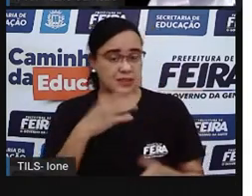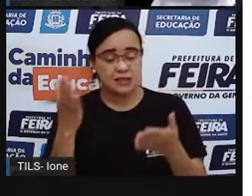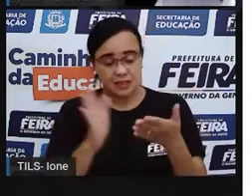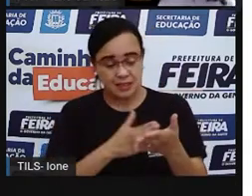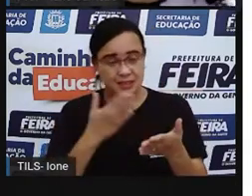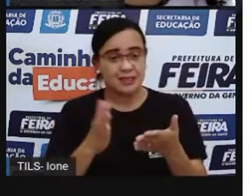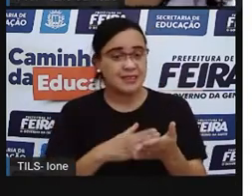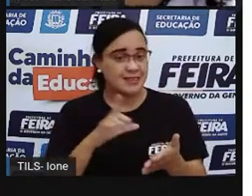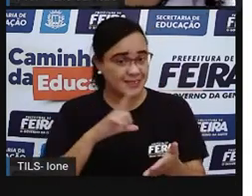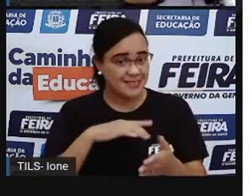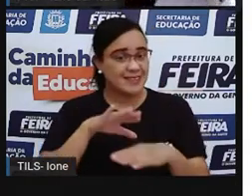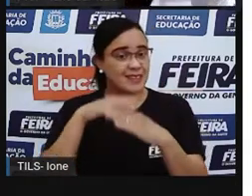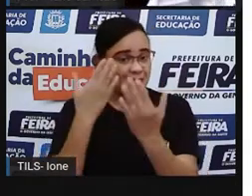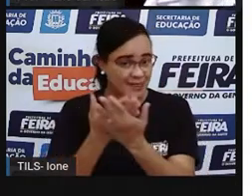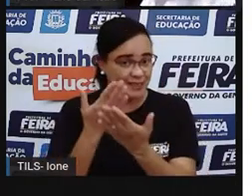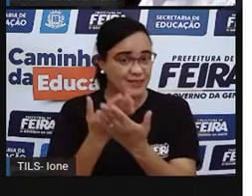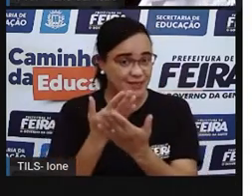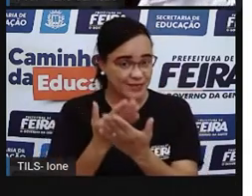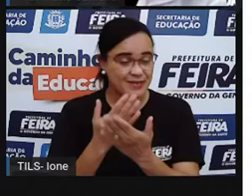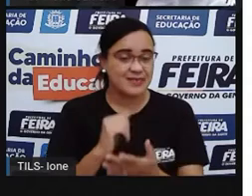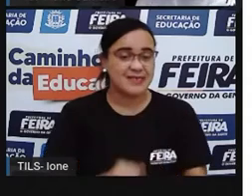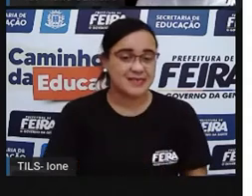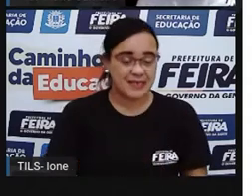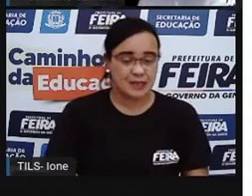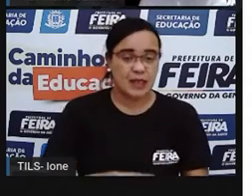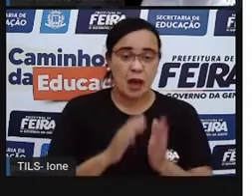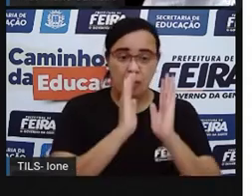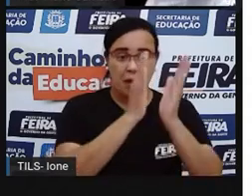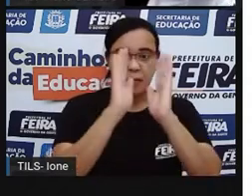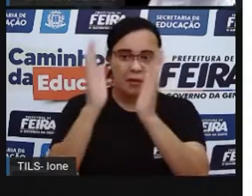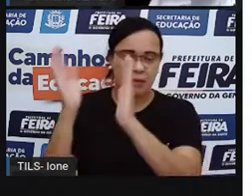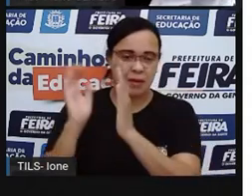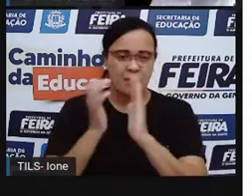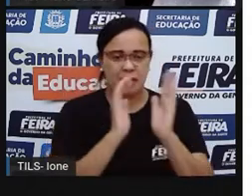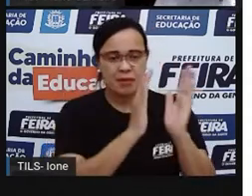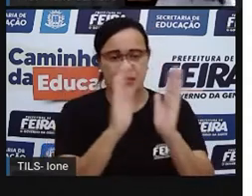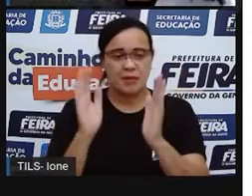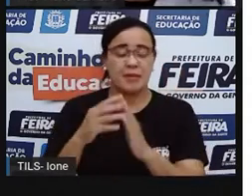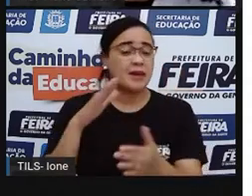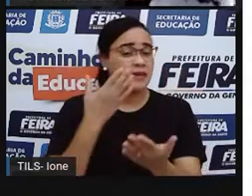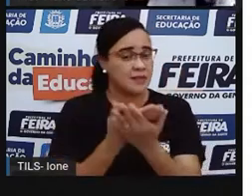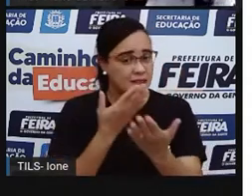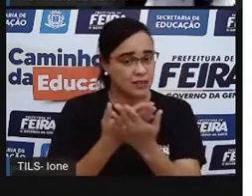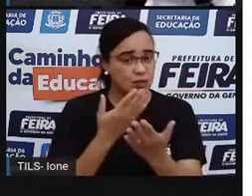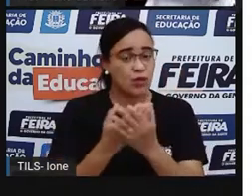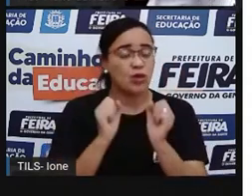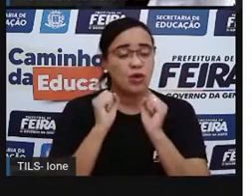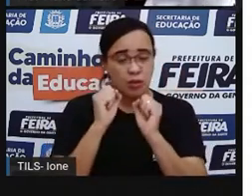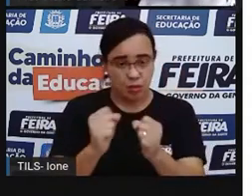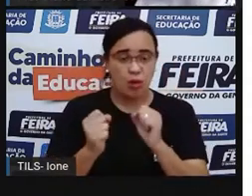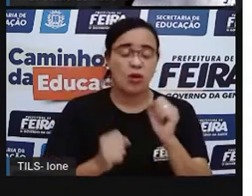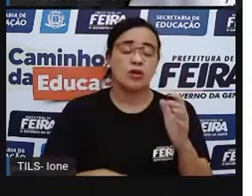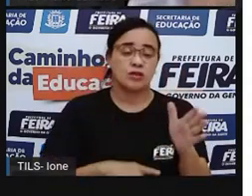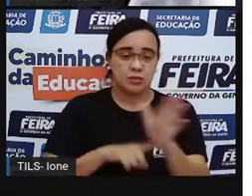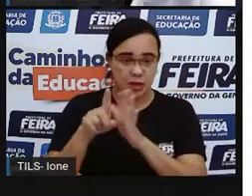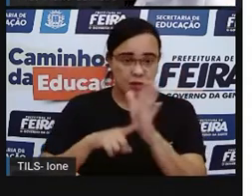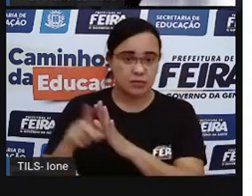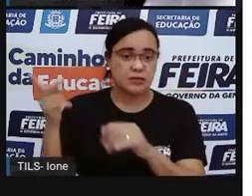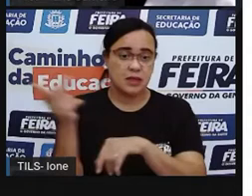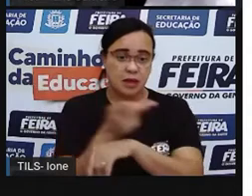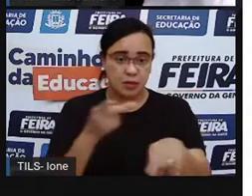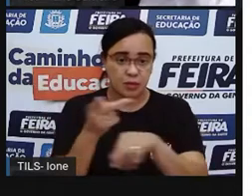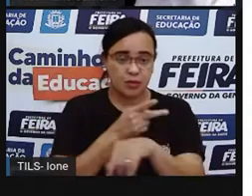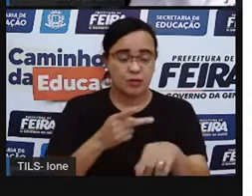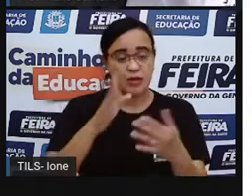consultar a biblioteca de classe, a biblioteca da escola. Certamente, esse livro deve estar aí na escola de vocês. E aí, se você quiser ler,